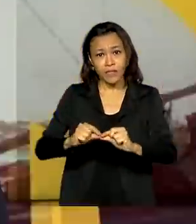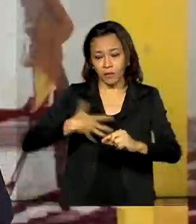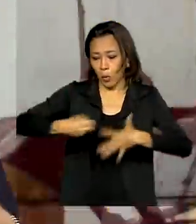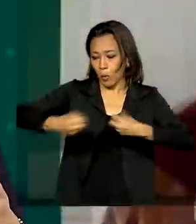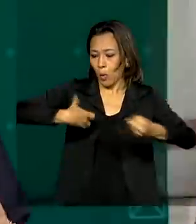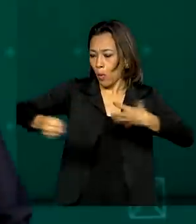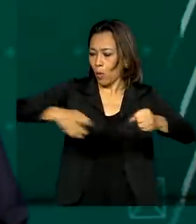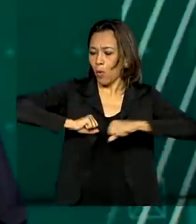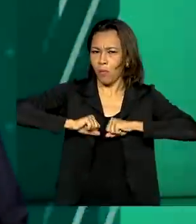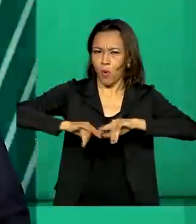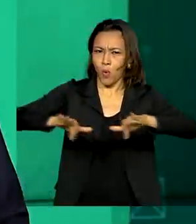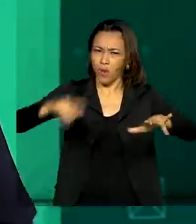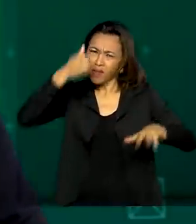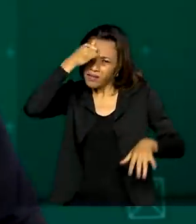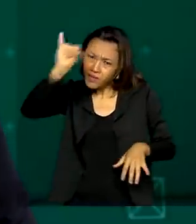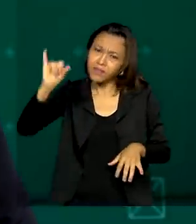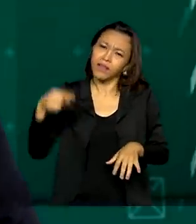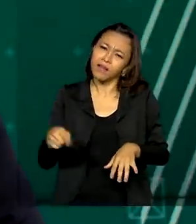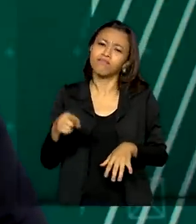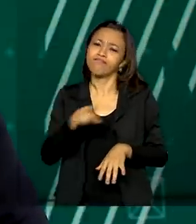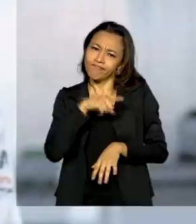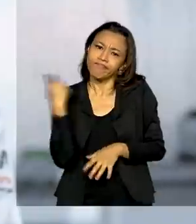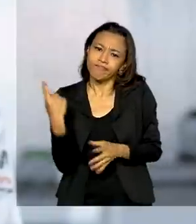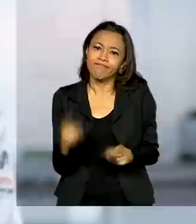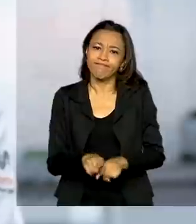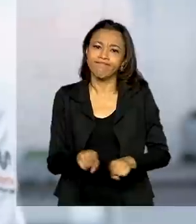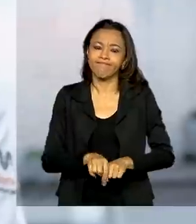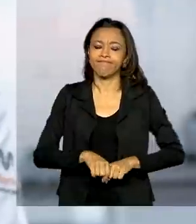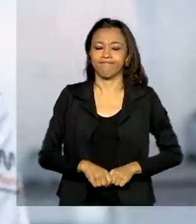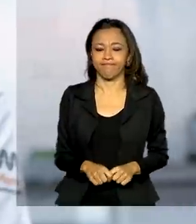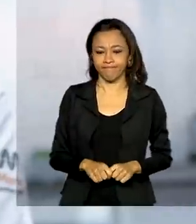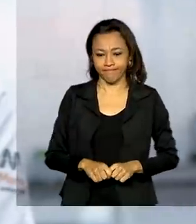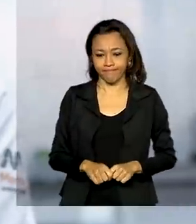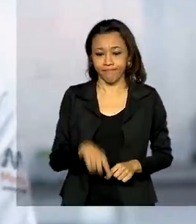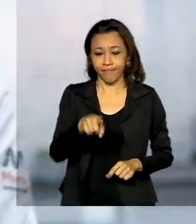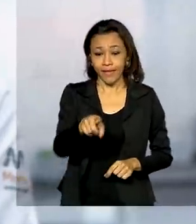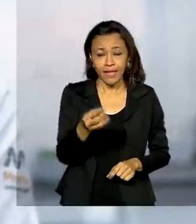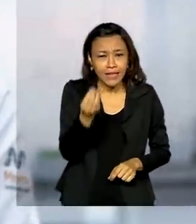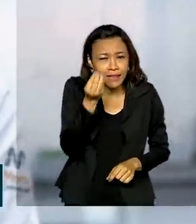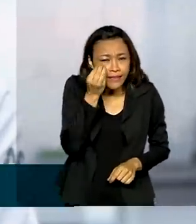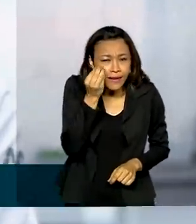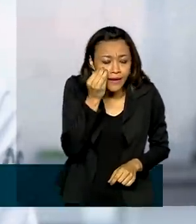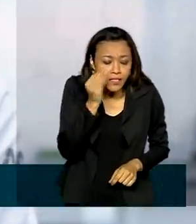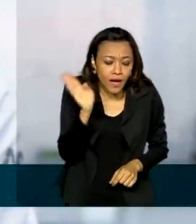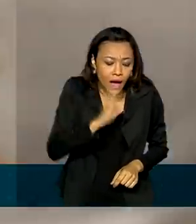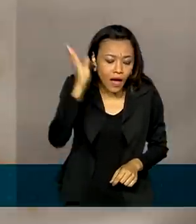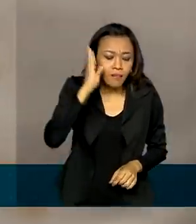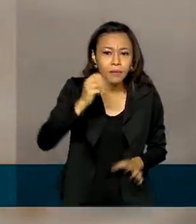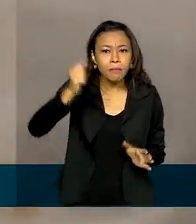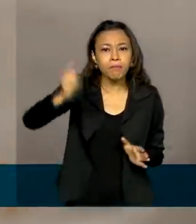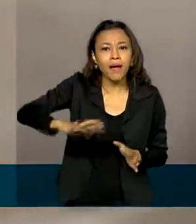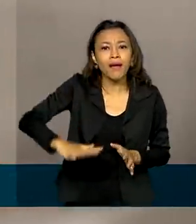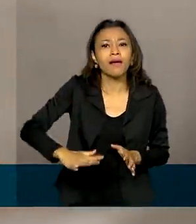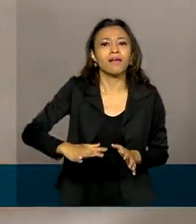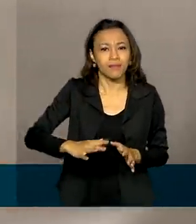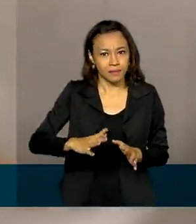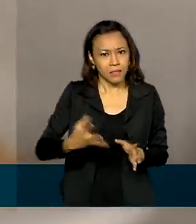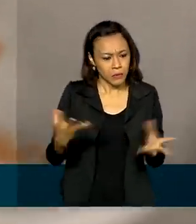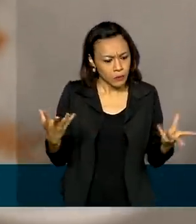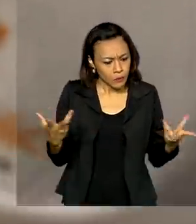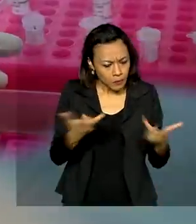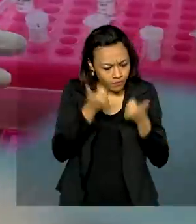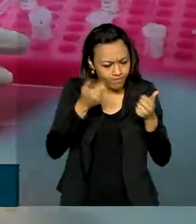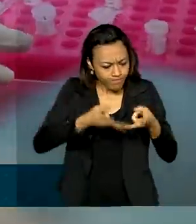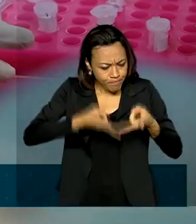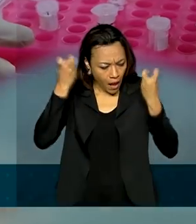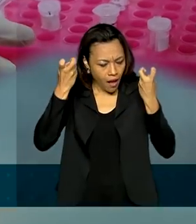e evitar novos casos e mortes. Um teste rápido, barato e eficiente para